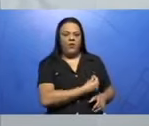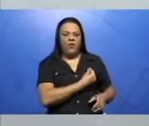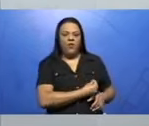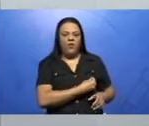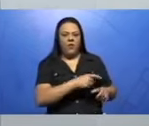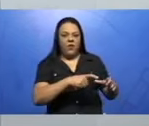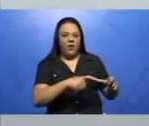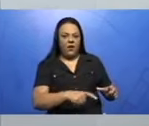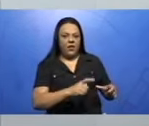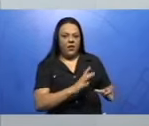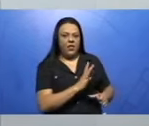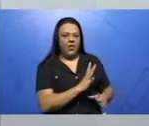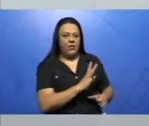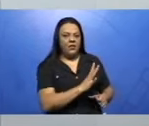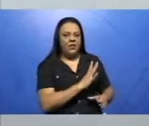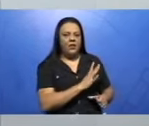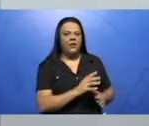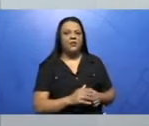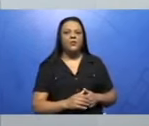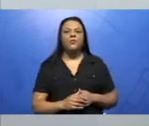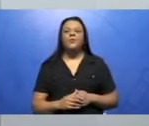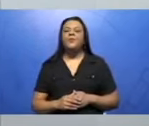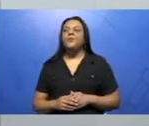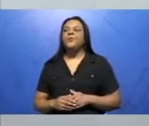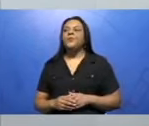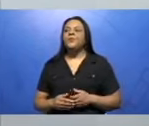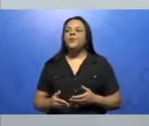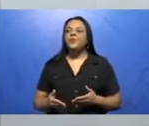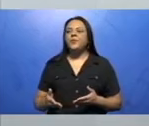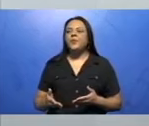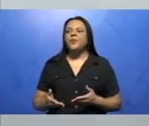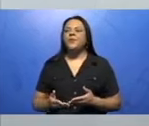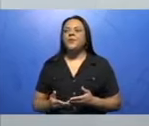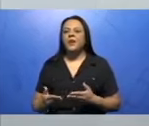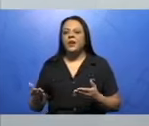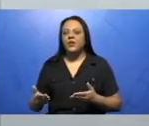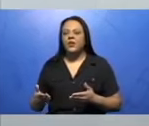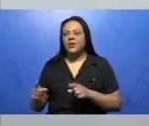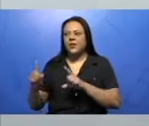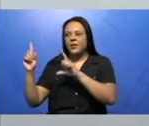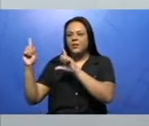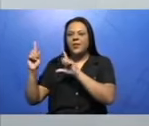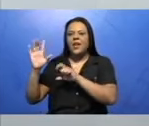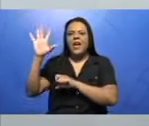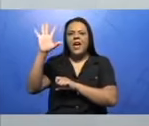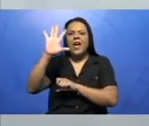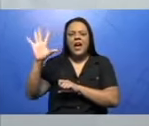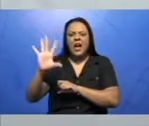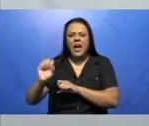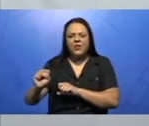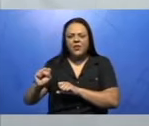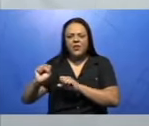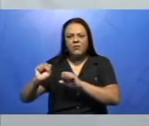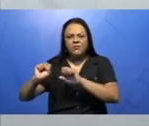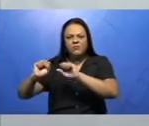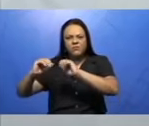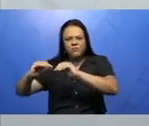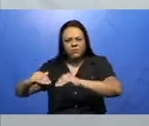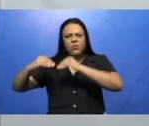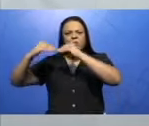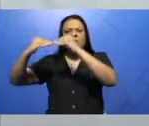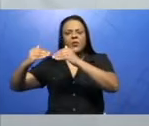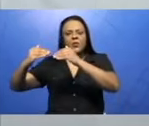Na página 295, vamos ver esse infográfico. A África tem o potencial de alimentar